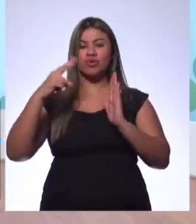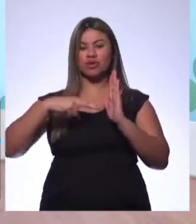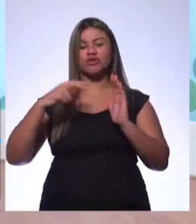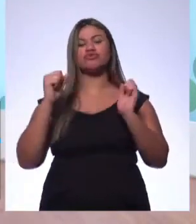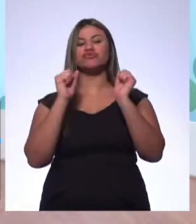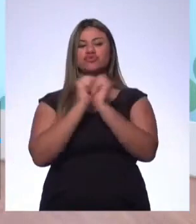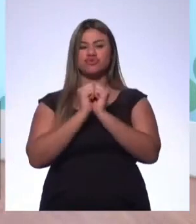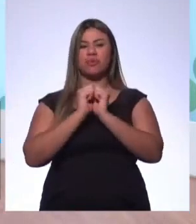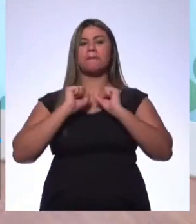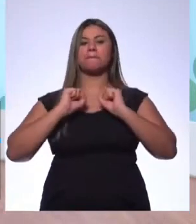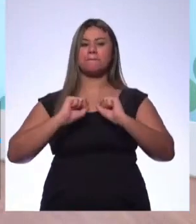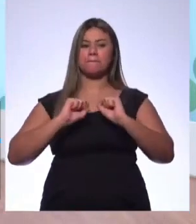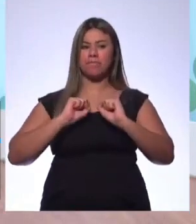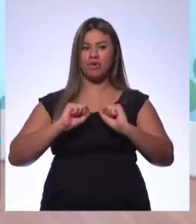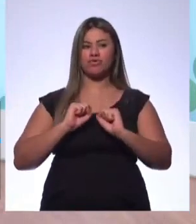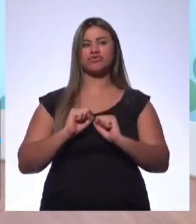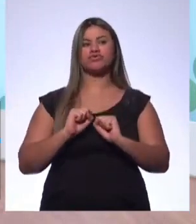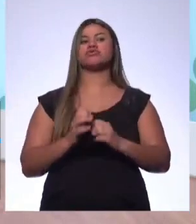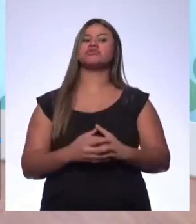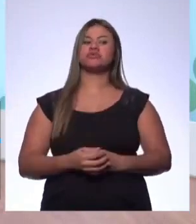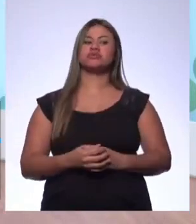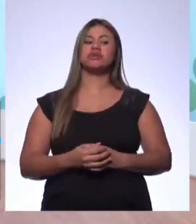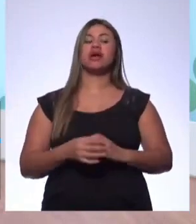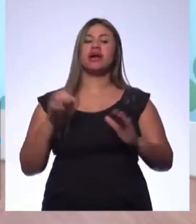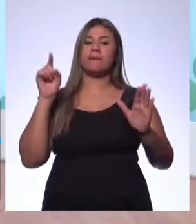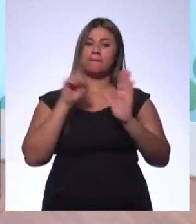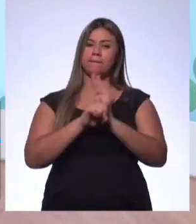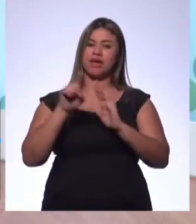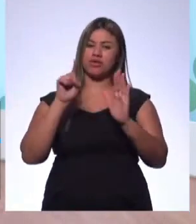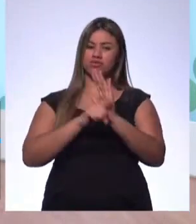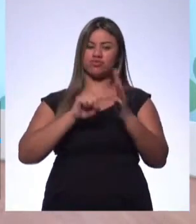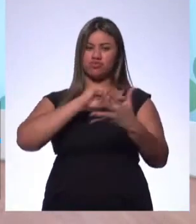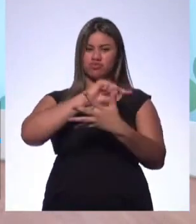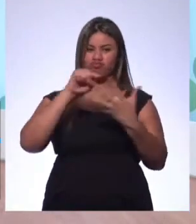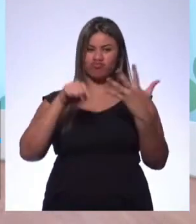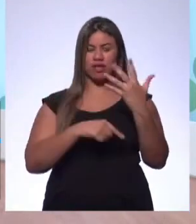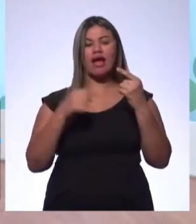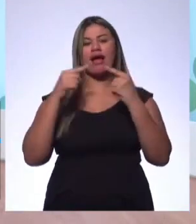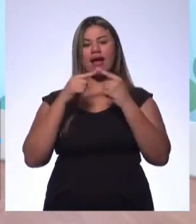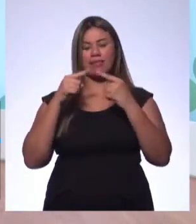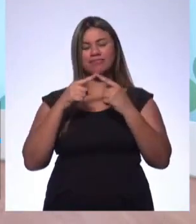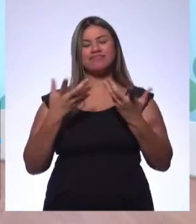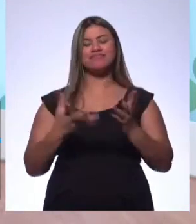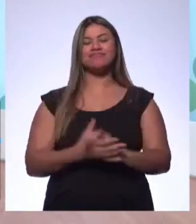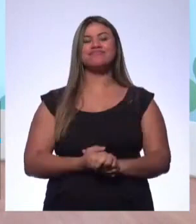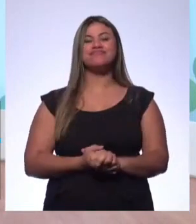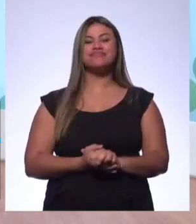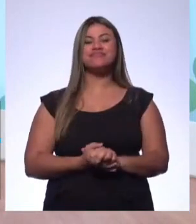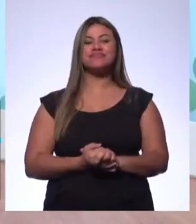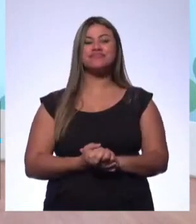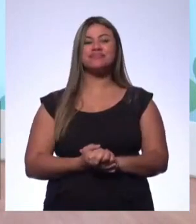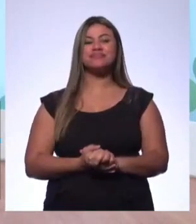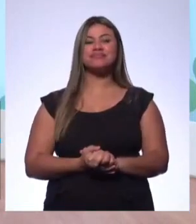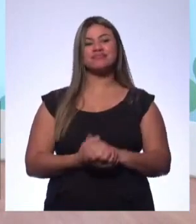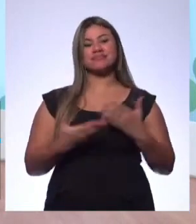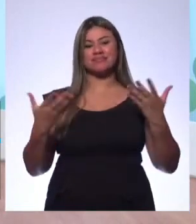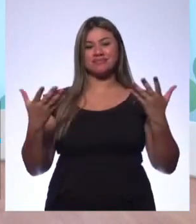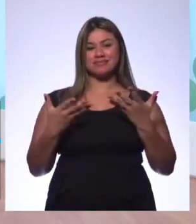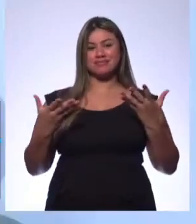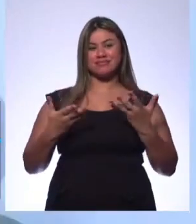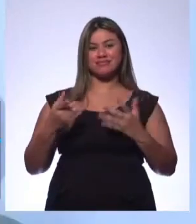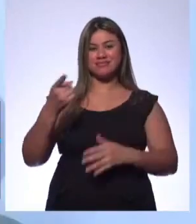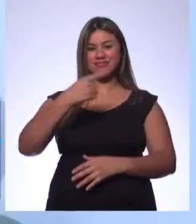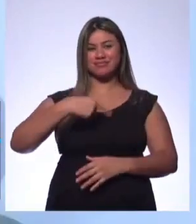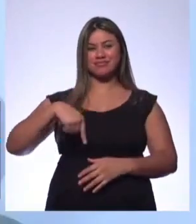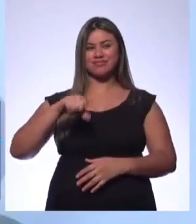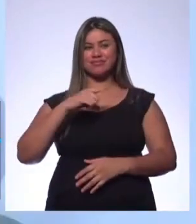alunos, pedir para que eles leiam, porque eu acho que essa parte que a gente fez de perguntas dá conta daquela leitura, tá bom? E agora nós vamos com